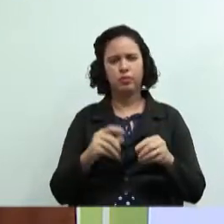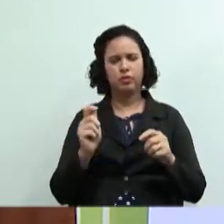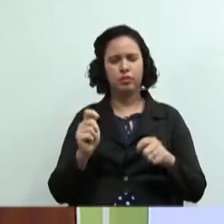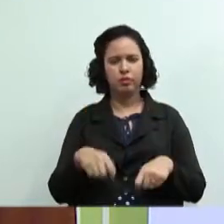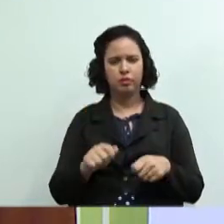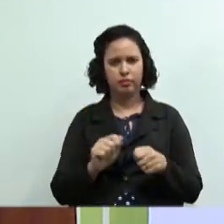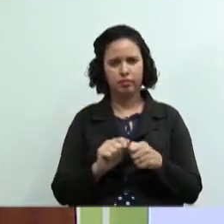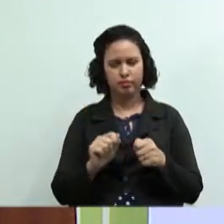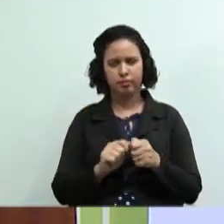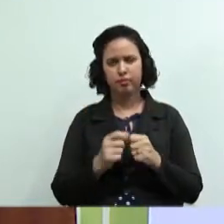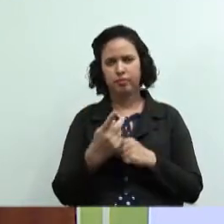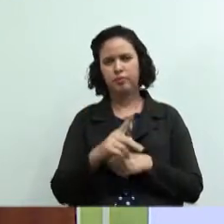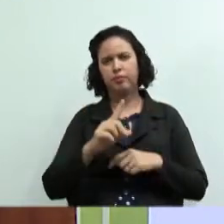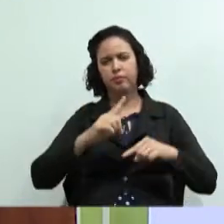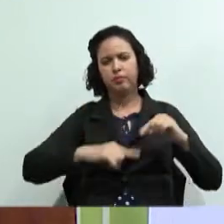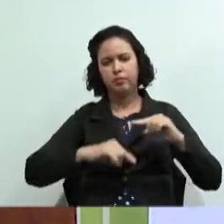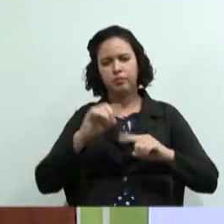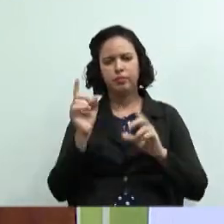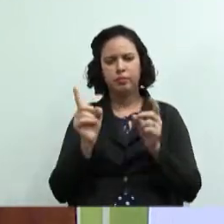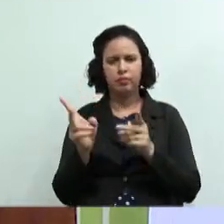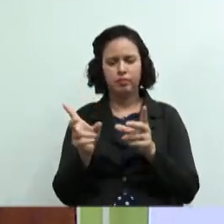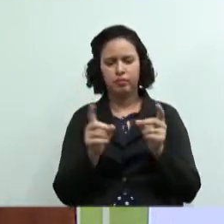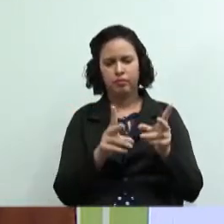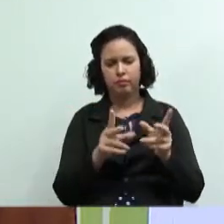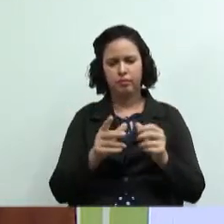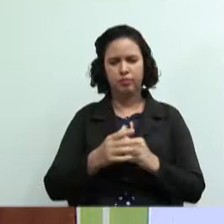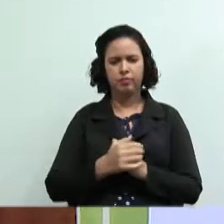produzir o seu produto e comercializá-lo